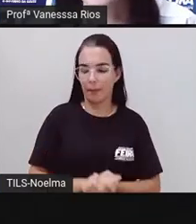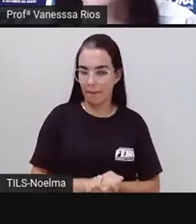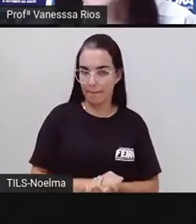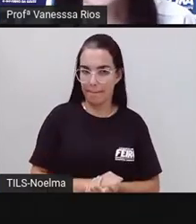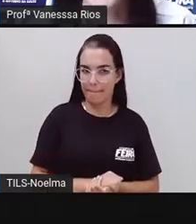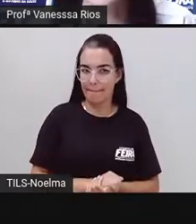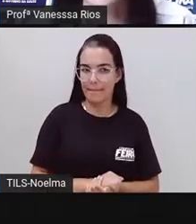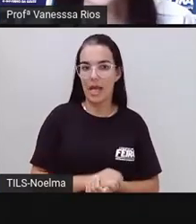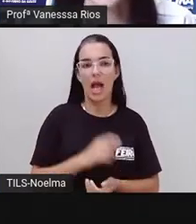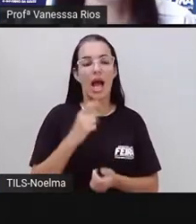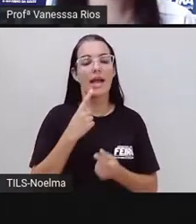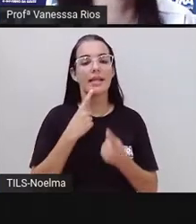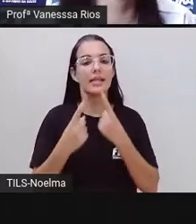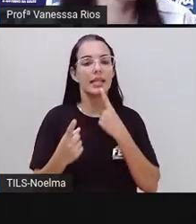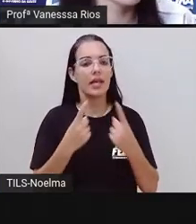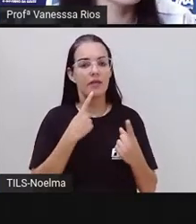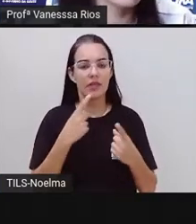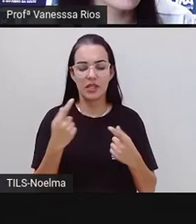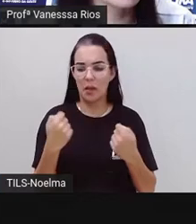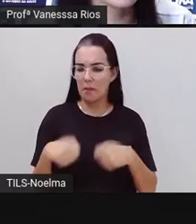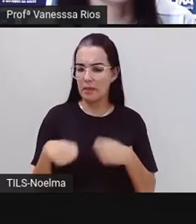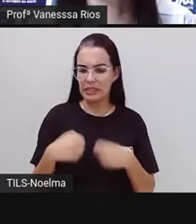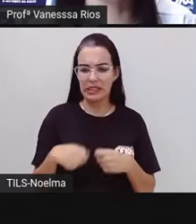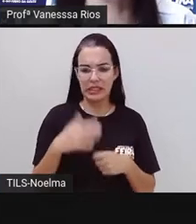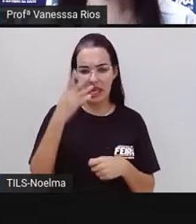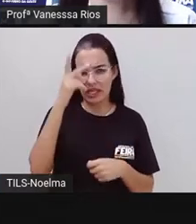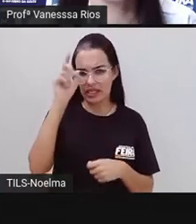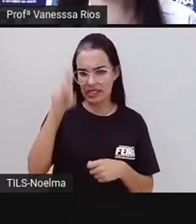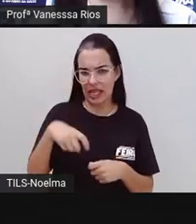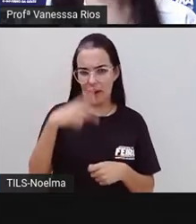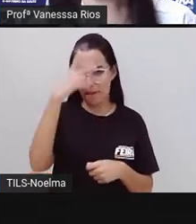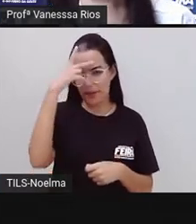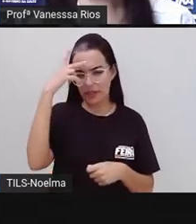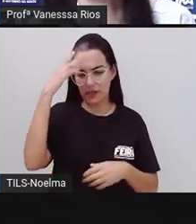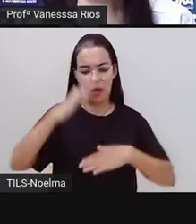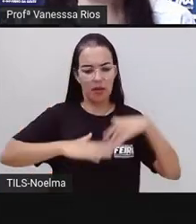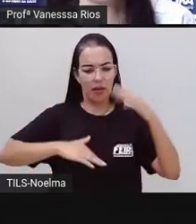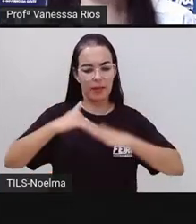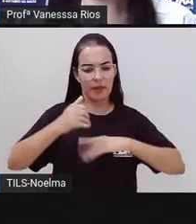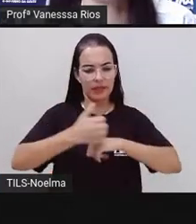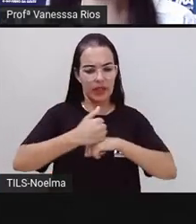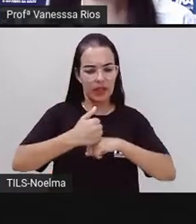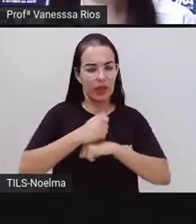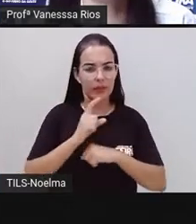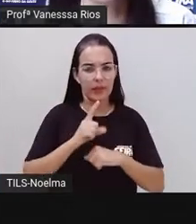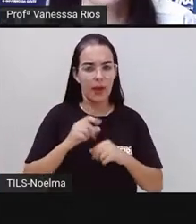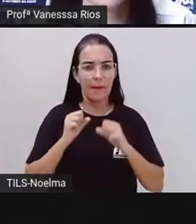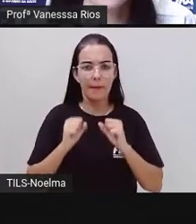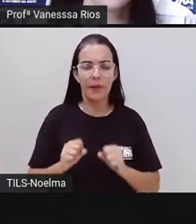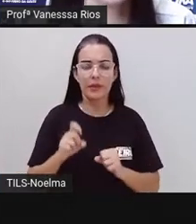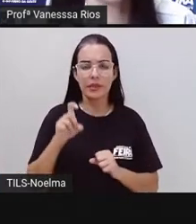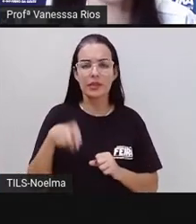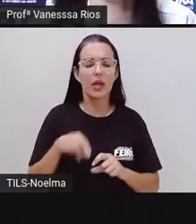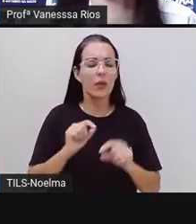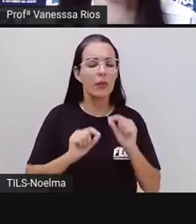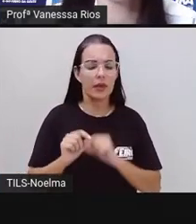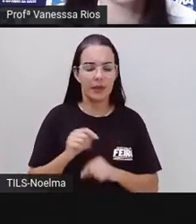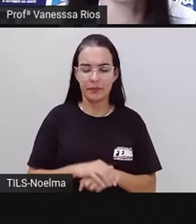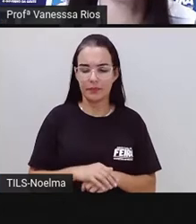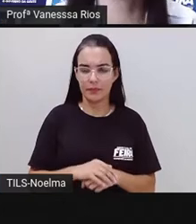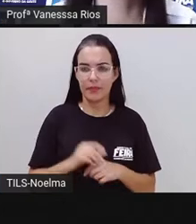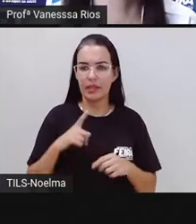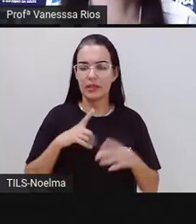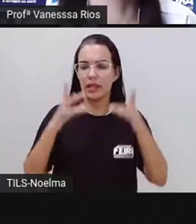feita aí por um jornalista ou por um repórter, porque as entrevistas, elas podem compor ou serem